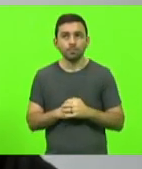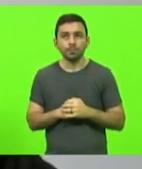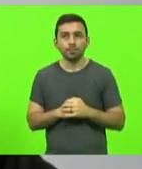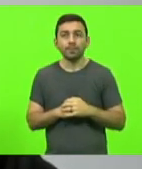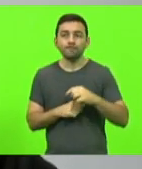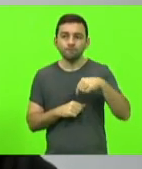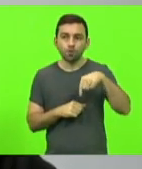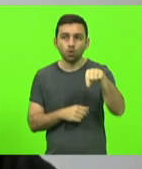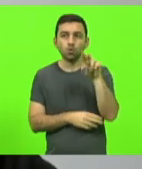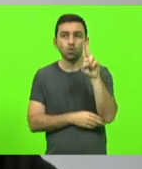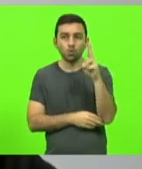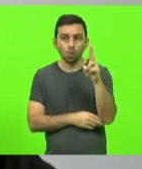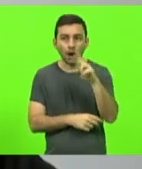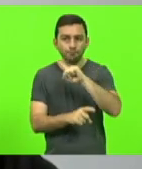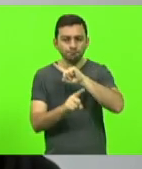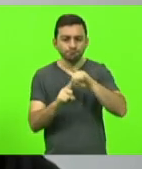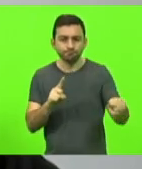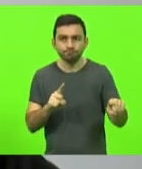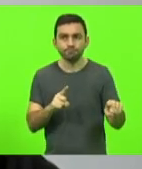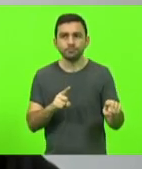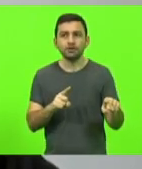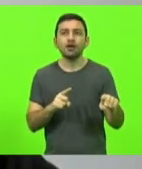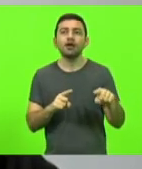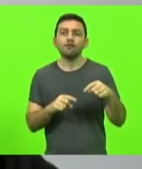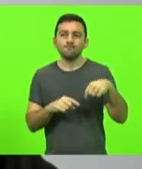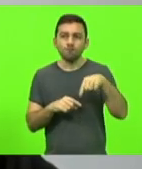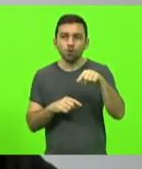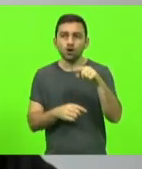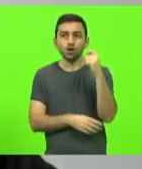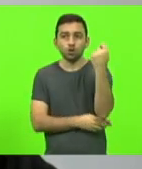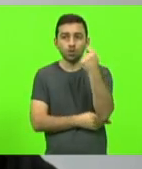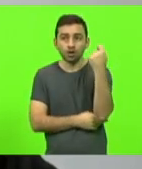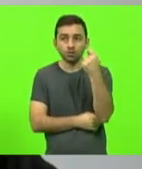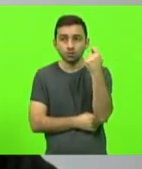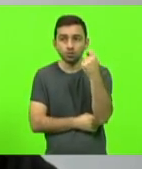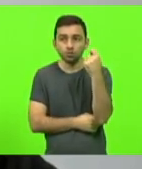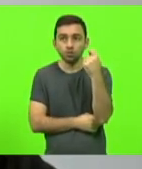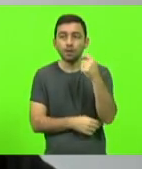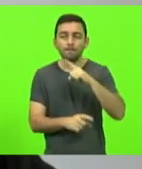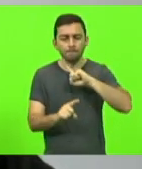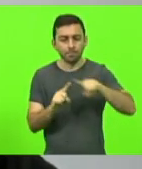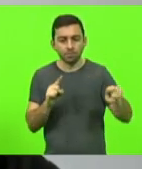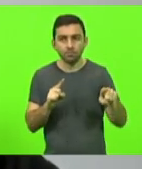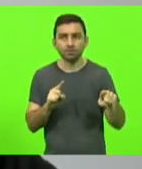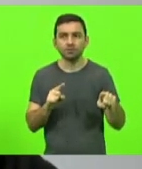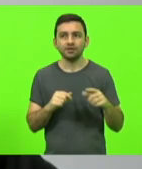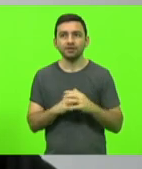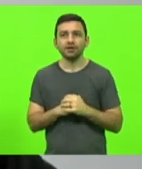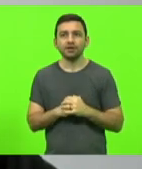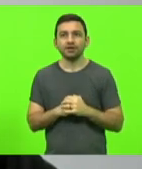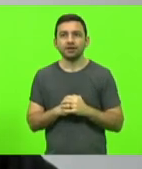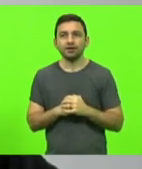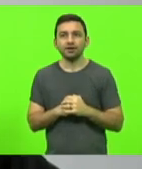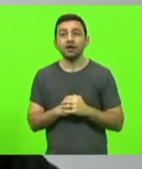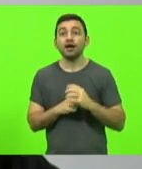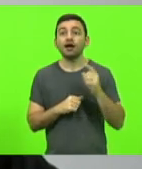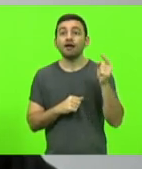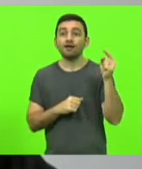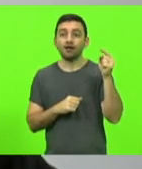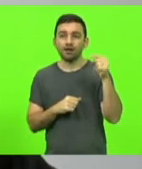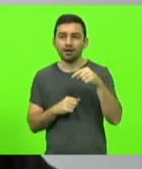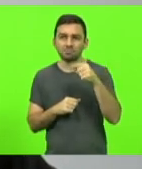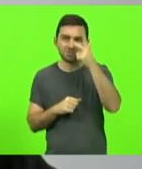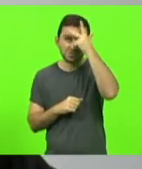Uruguai, foi proibido, foram por Rio Grande do Sul, foi proibido, e vieram esse tipo de